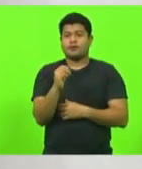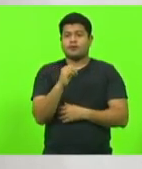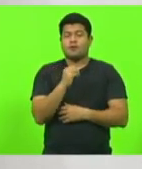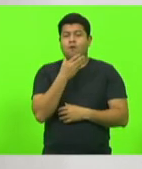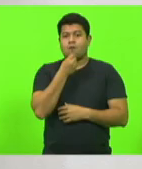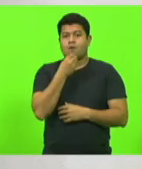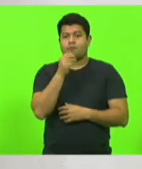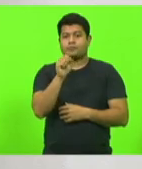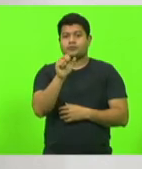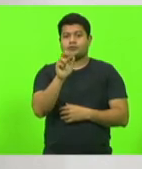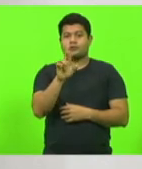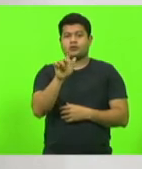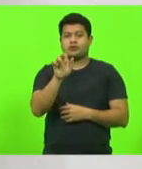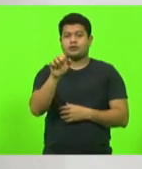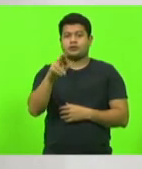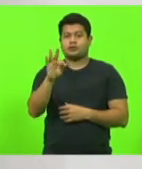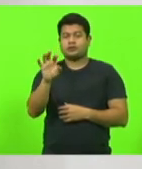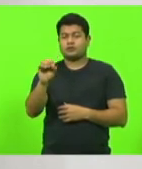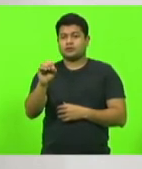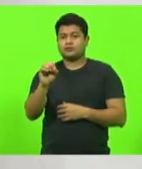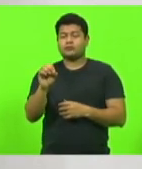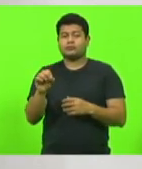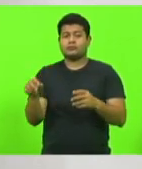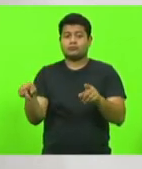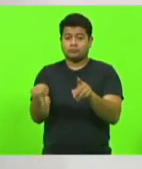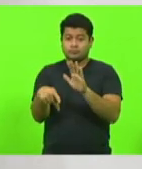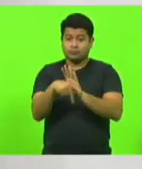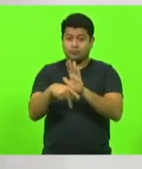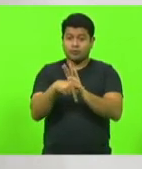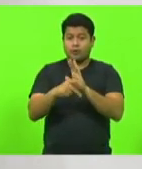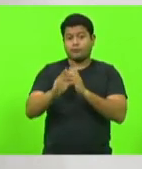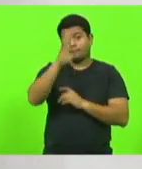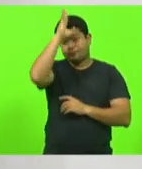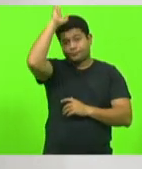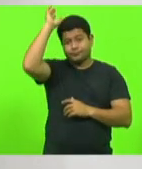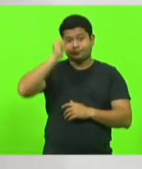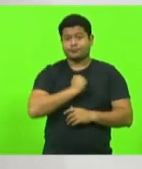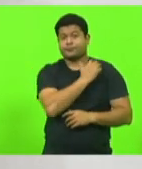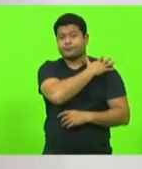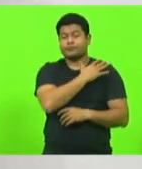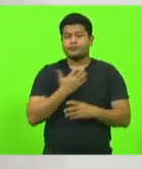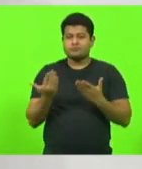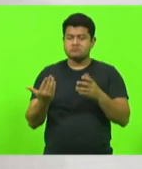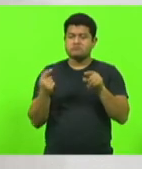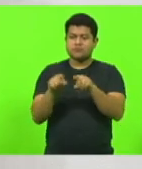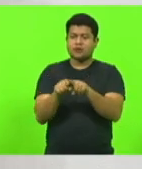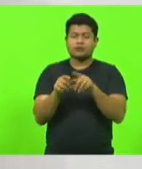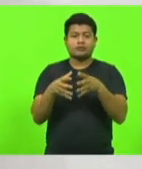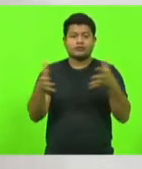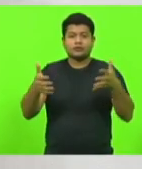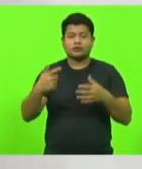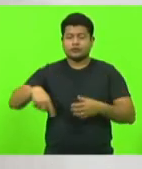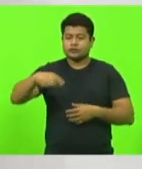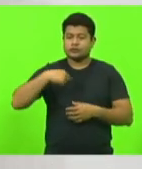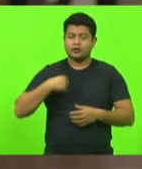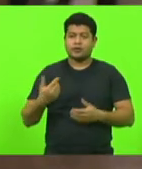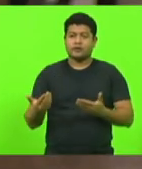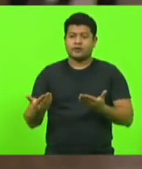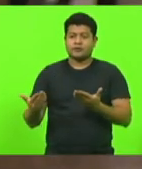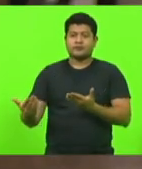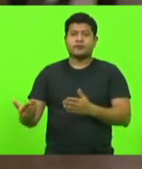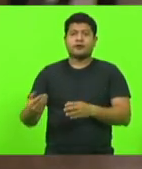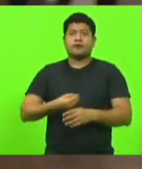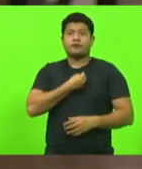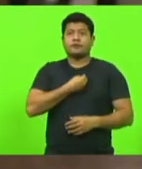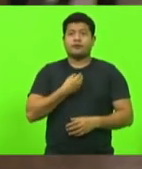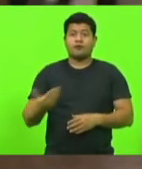colega, sargento do bombeiro militar, grande parceiro nosso, está aqui presente na casa. Então, não existe